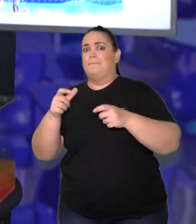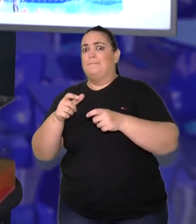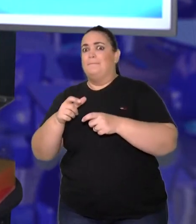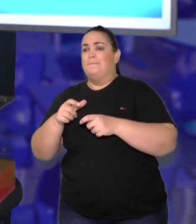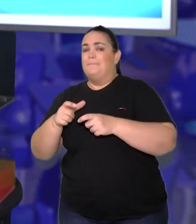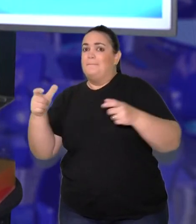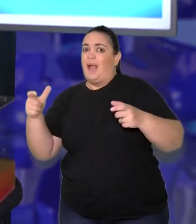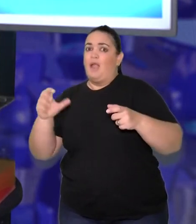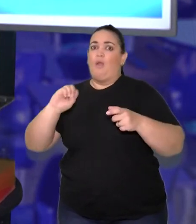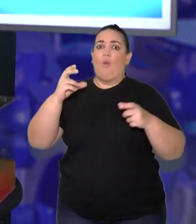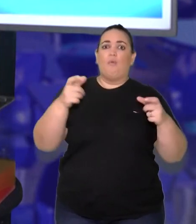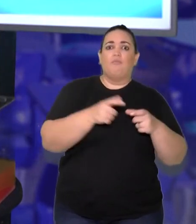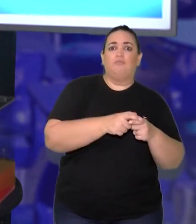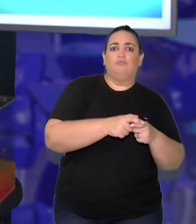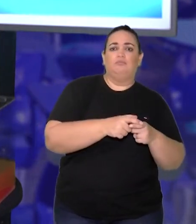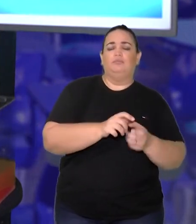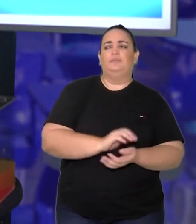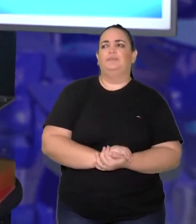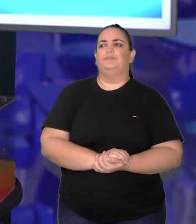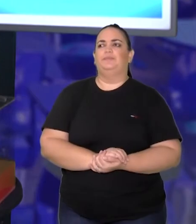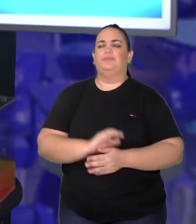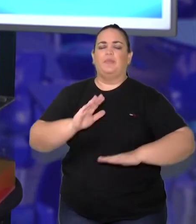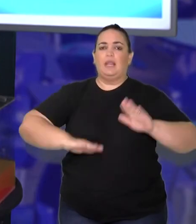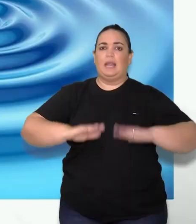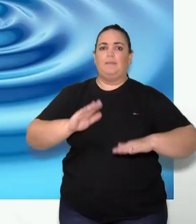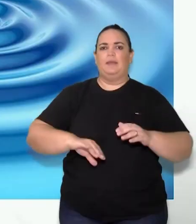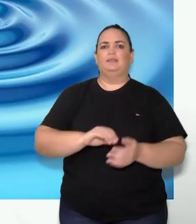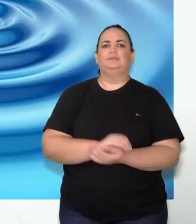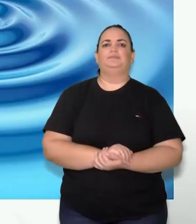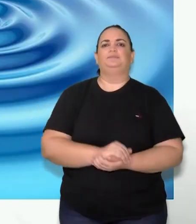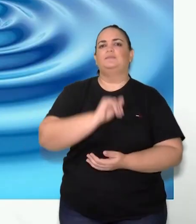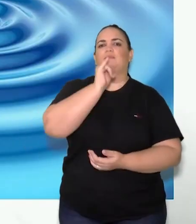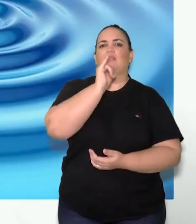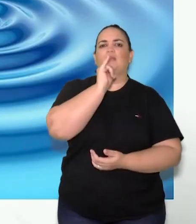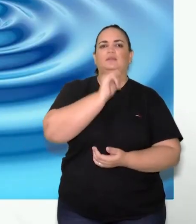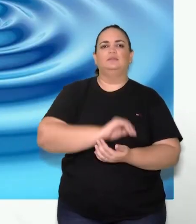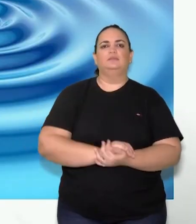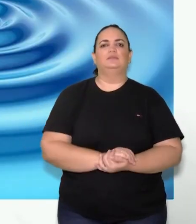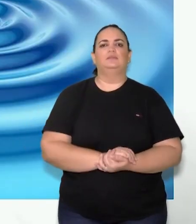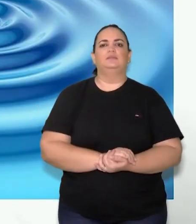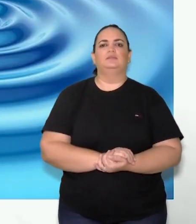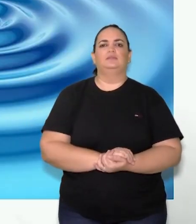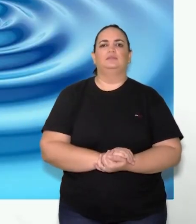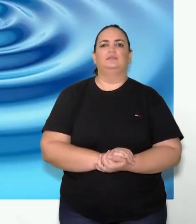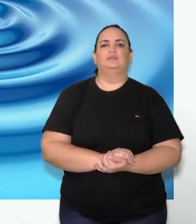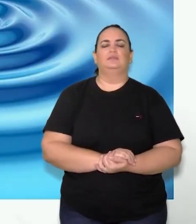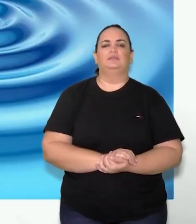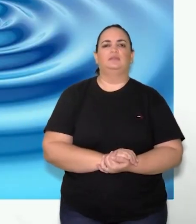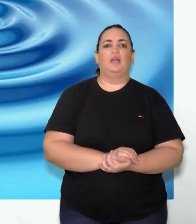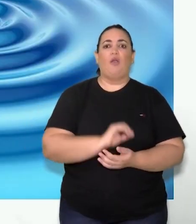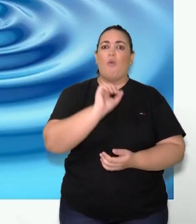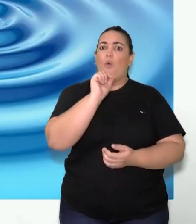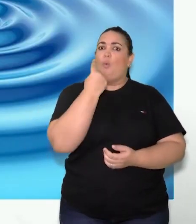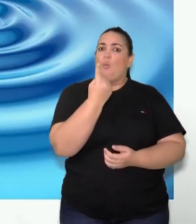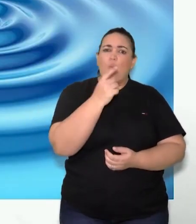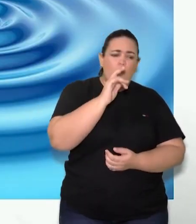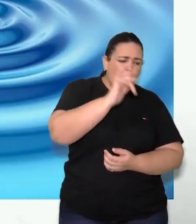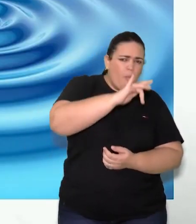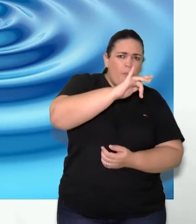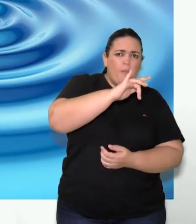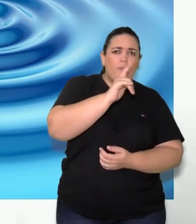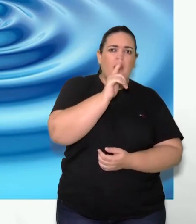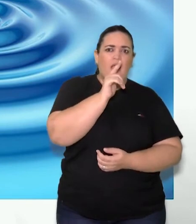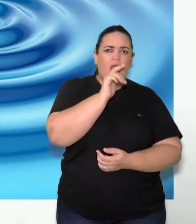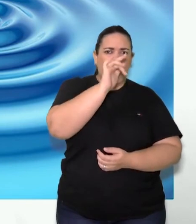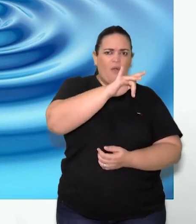tá certo? Então, podemos ver aqui uma situação de deslocamento de água, né? Só um pouquinho de água, o deslocamento